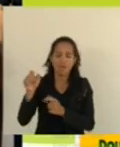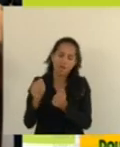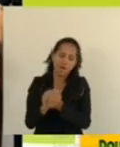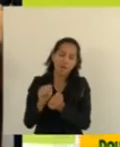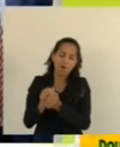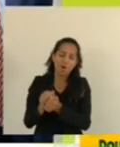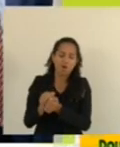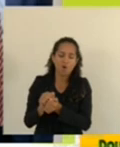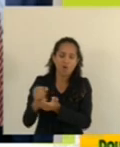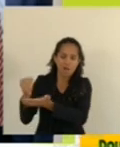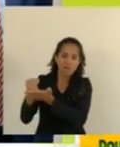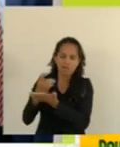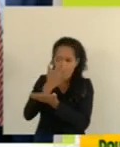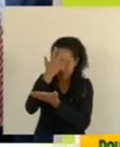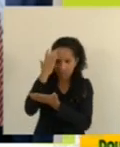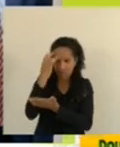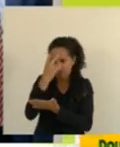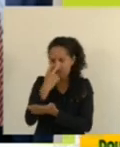Pode ir passando.